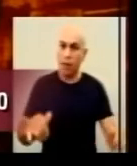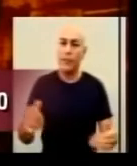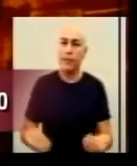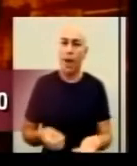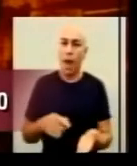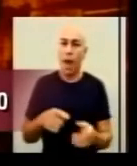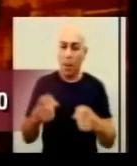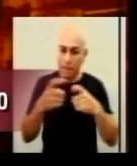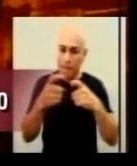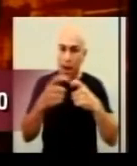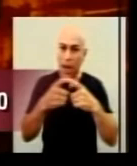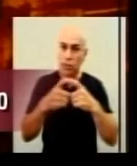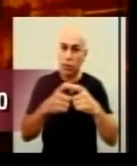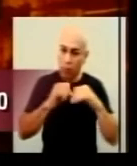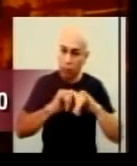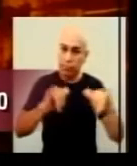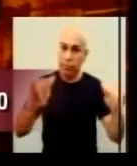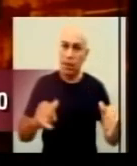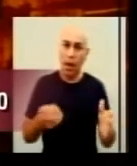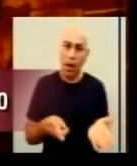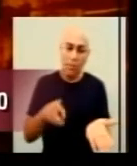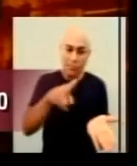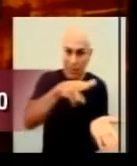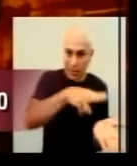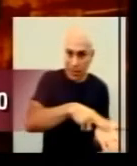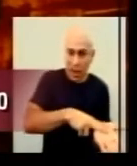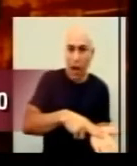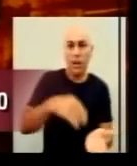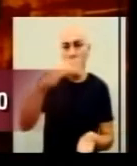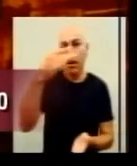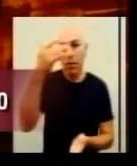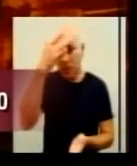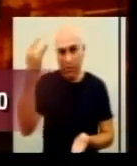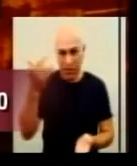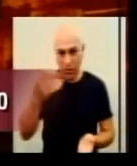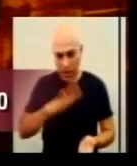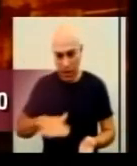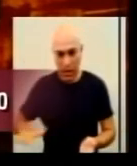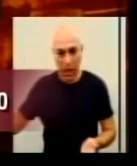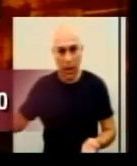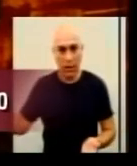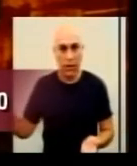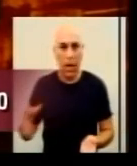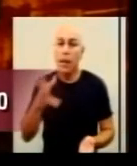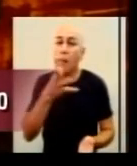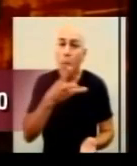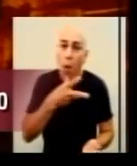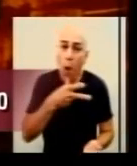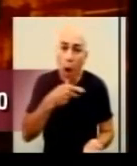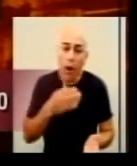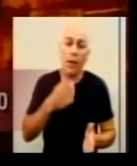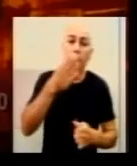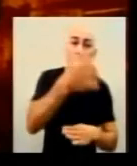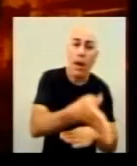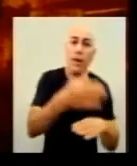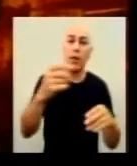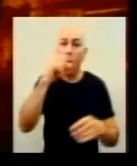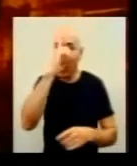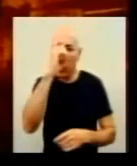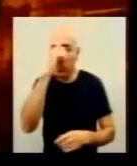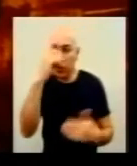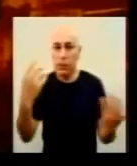clínicos de crianças que internam até um pouco tardiamente com alguma complicação da doença. Então a gente pensar, né?